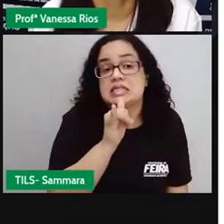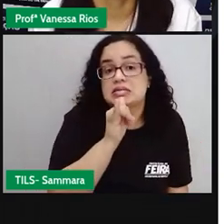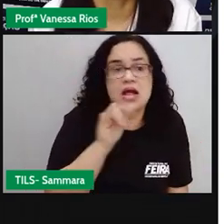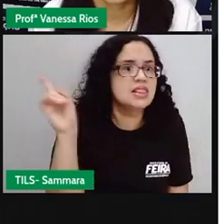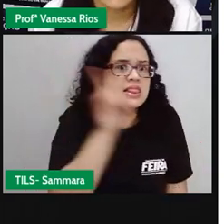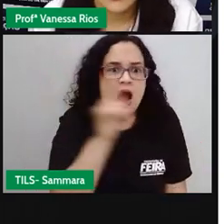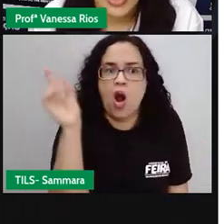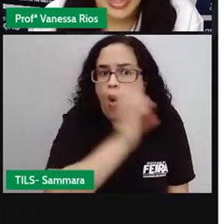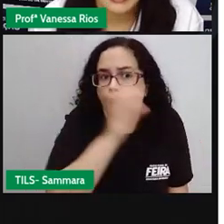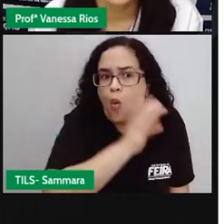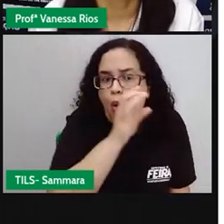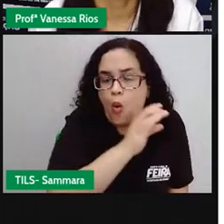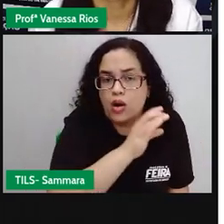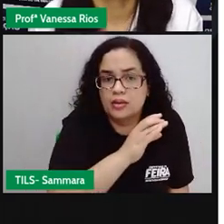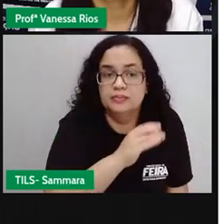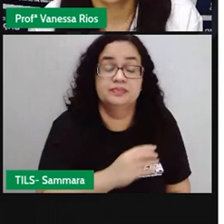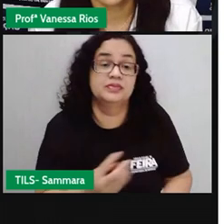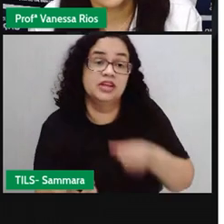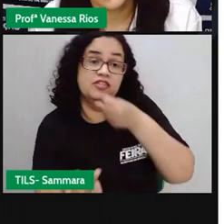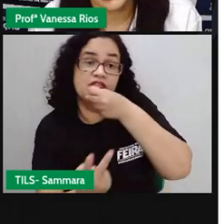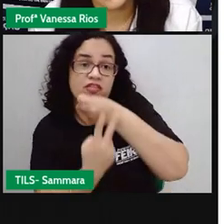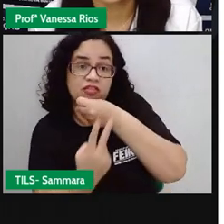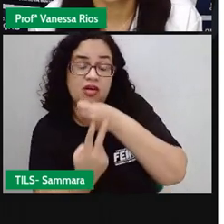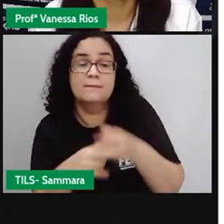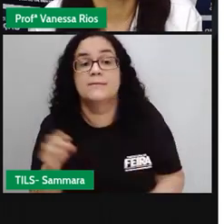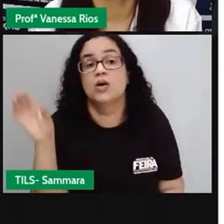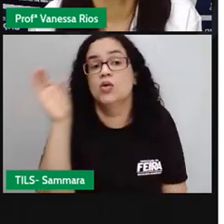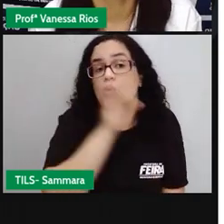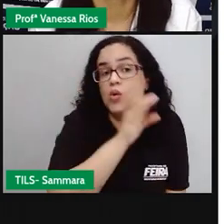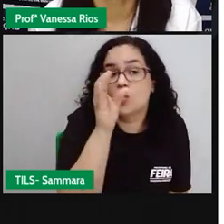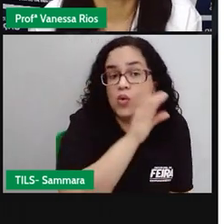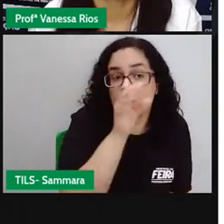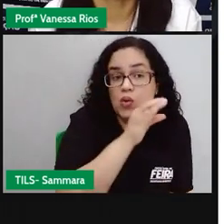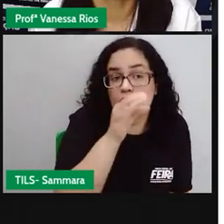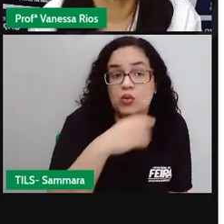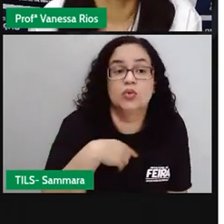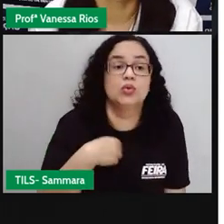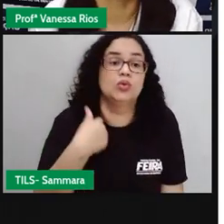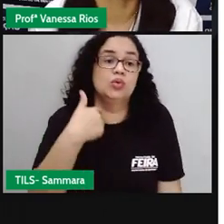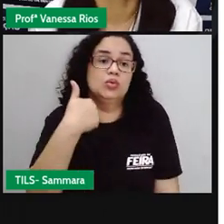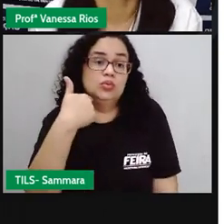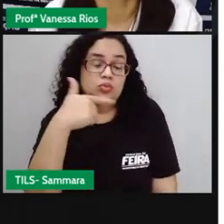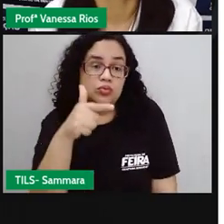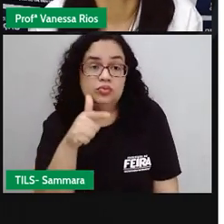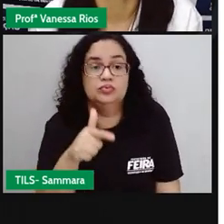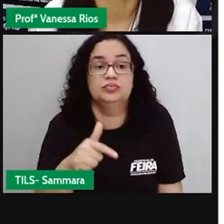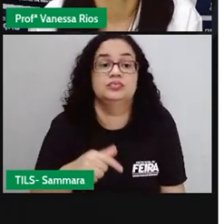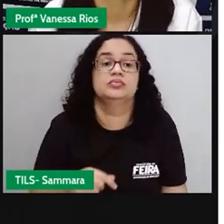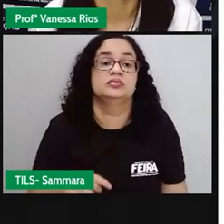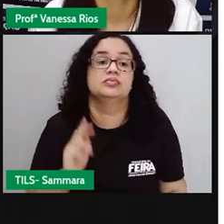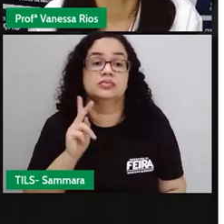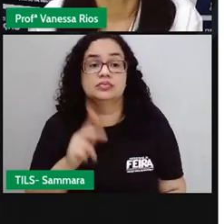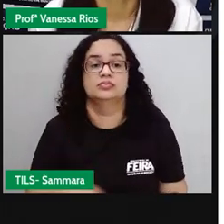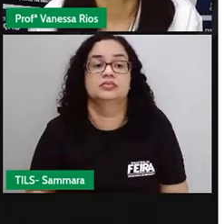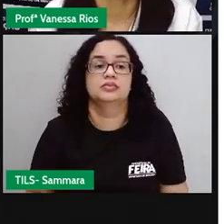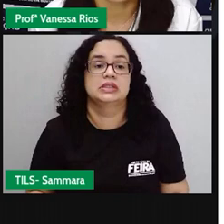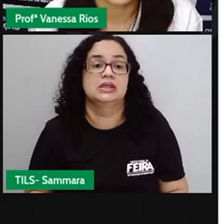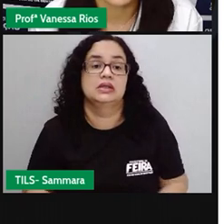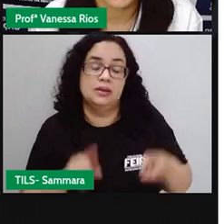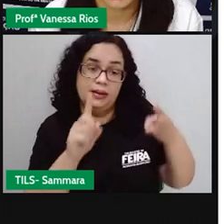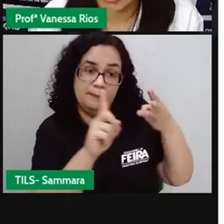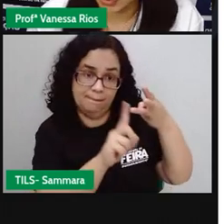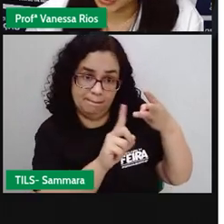aí, não corra. O verbo correr está indicando aí uma ordem ou pedido, por isso está no modo